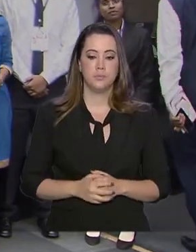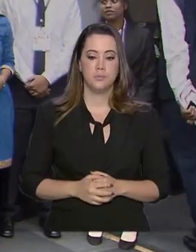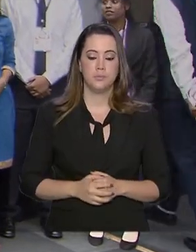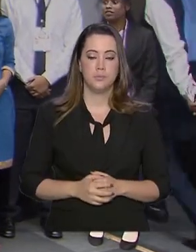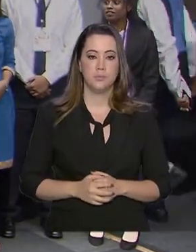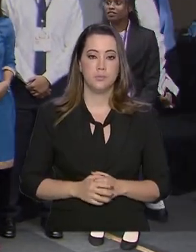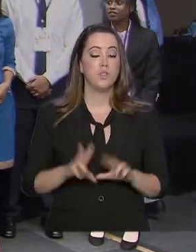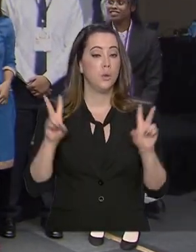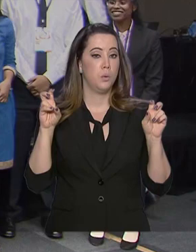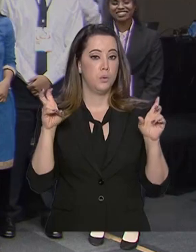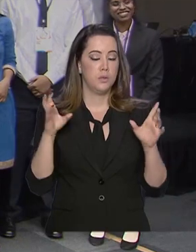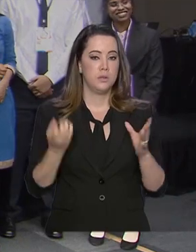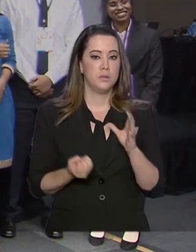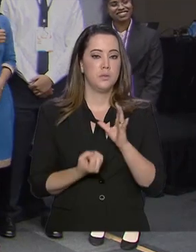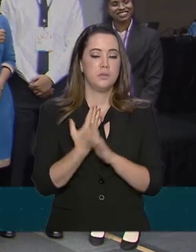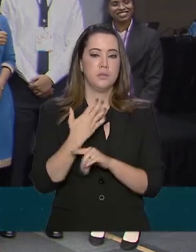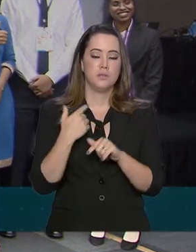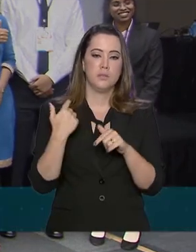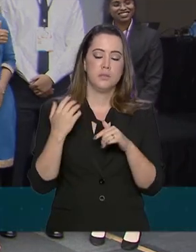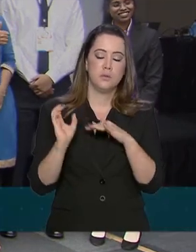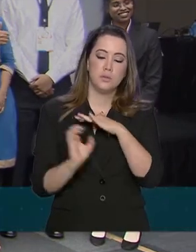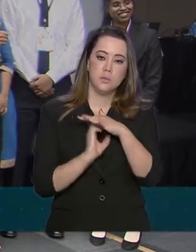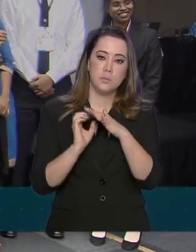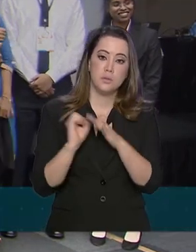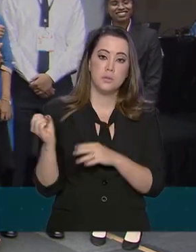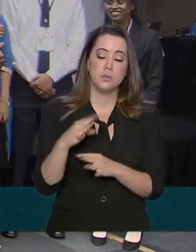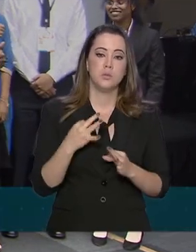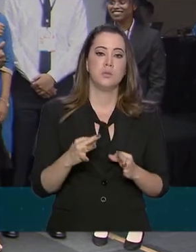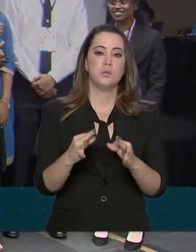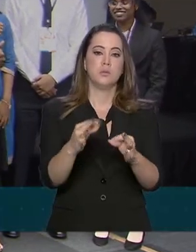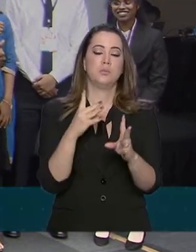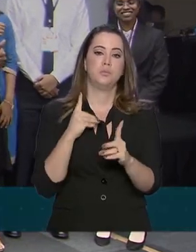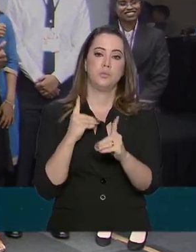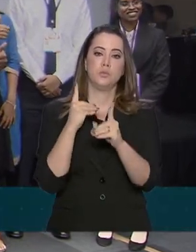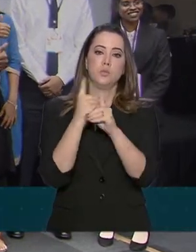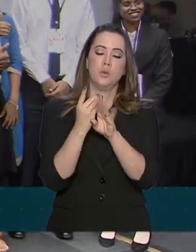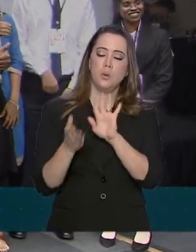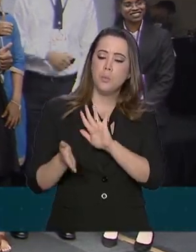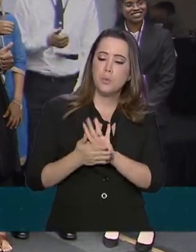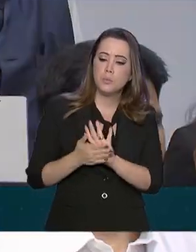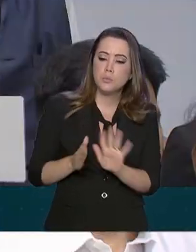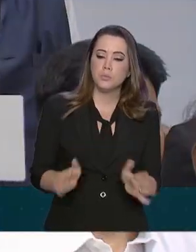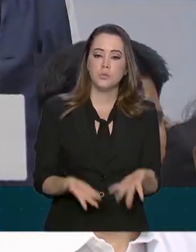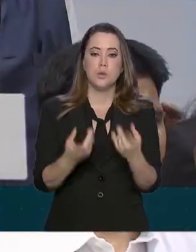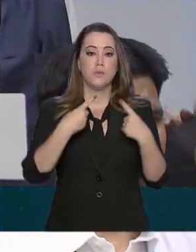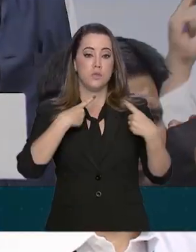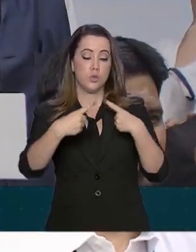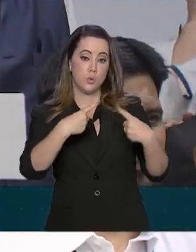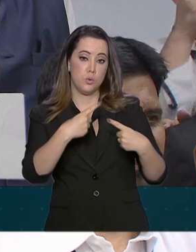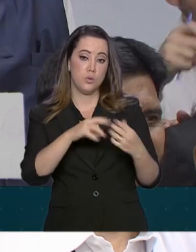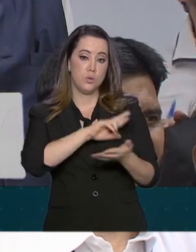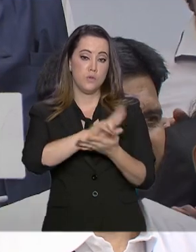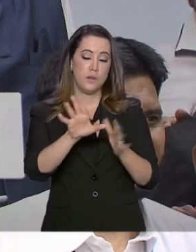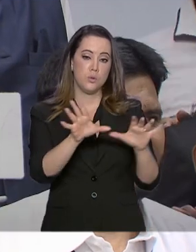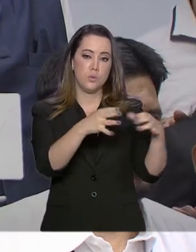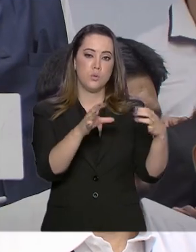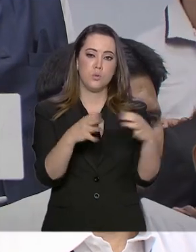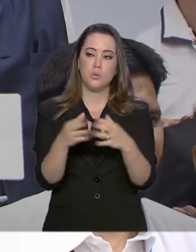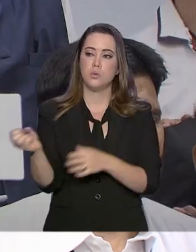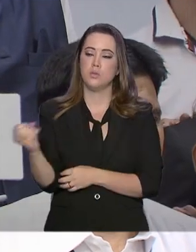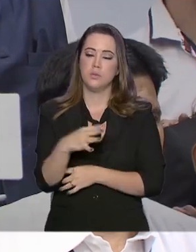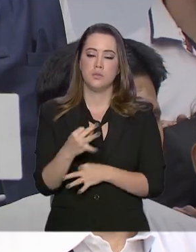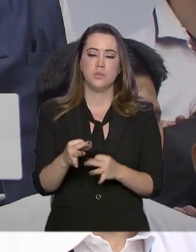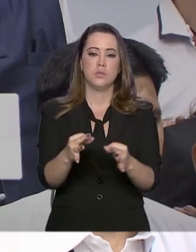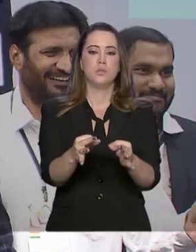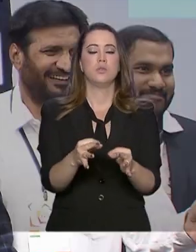Com o tema empreendedorismo e novas tecnologias, o encontro promove discussões sobre diversas áreas, como inovação